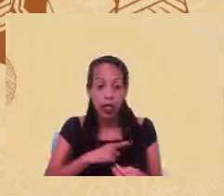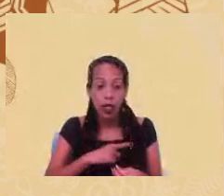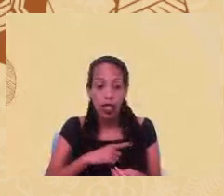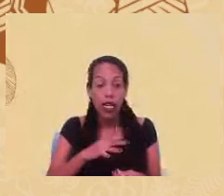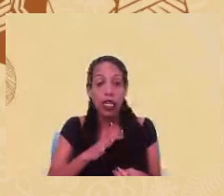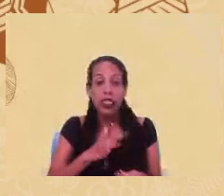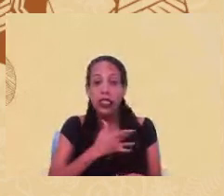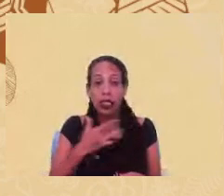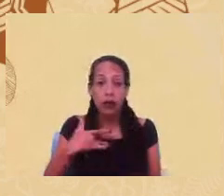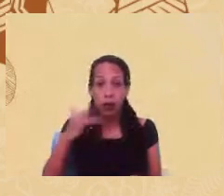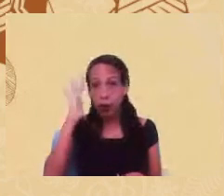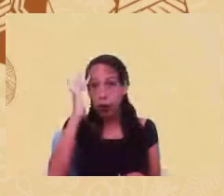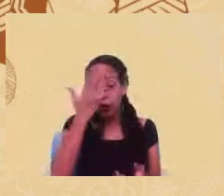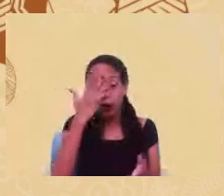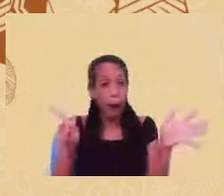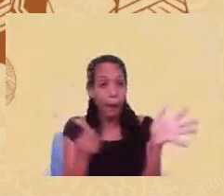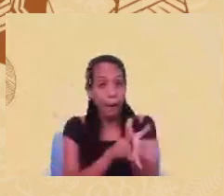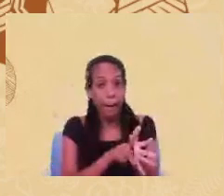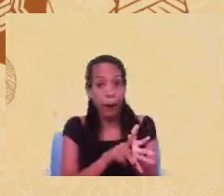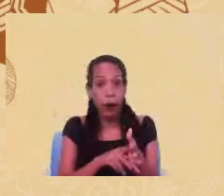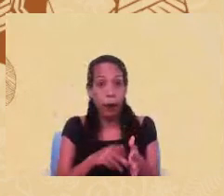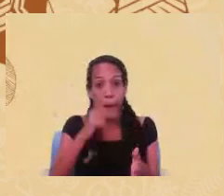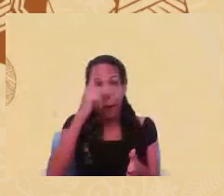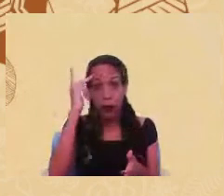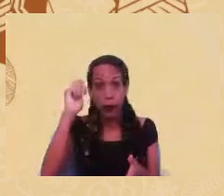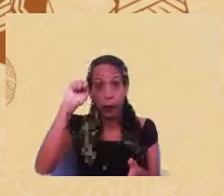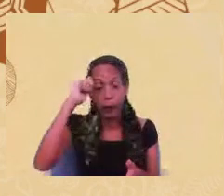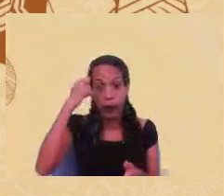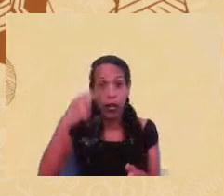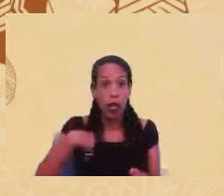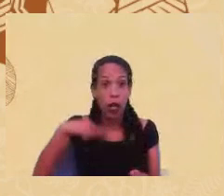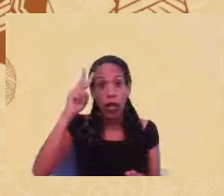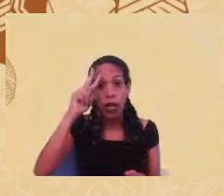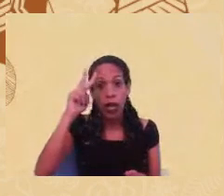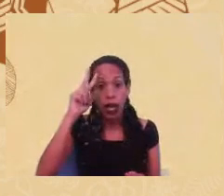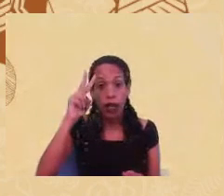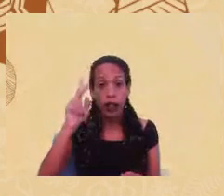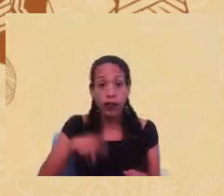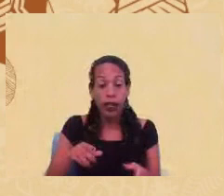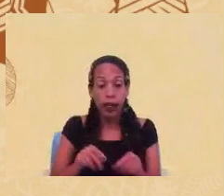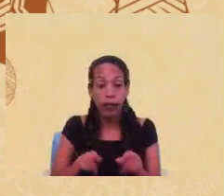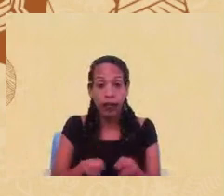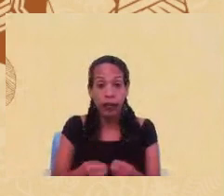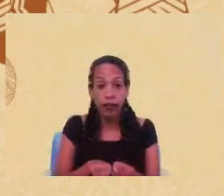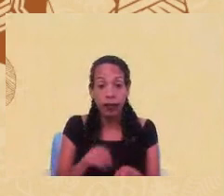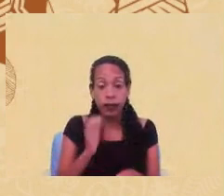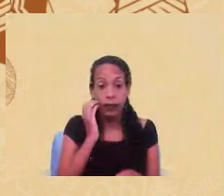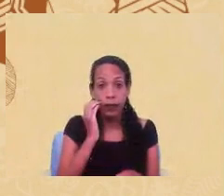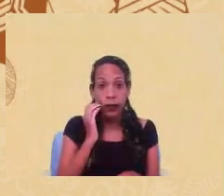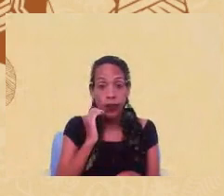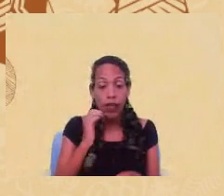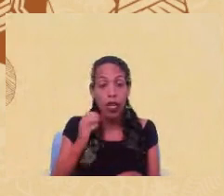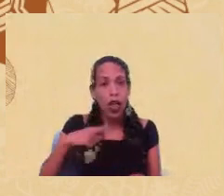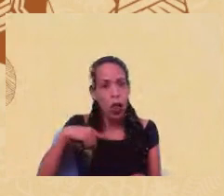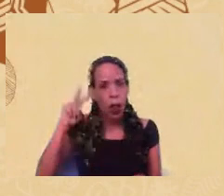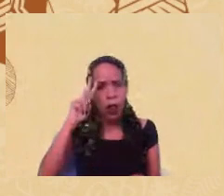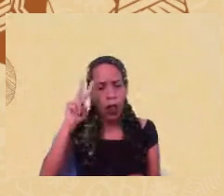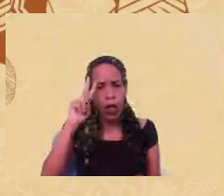própria para a população negra, eu lembro da virada que